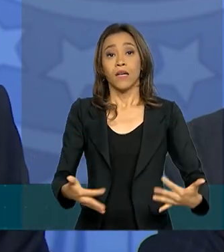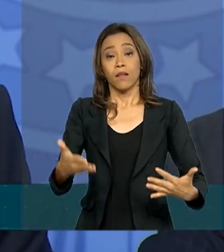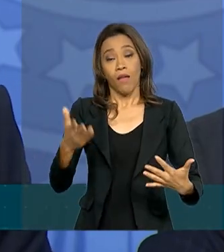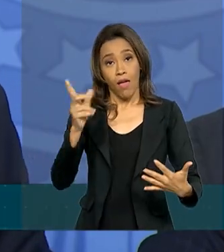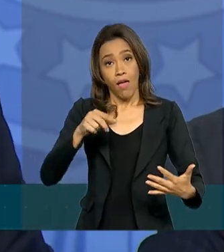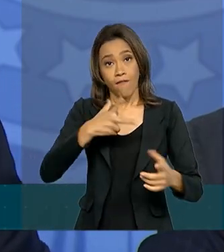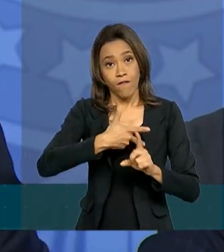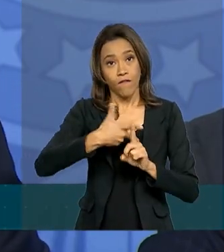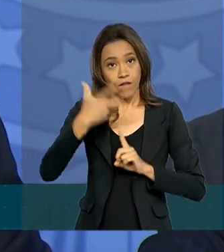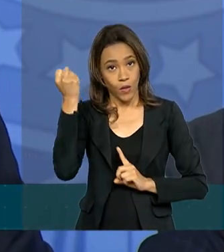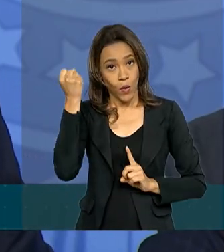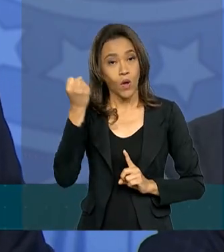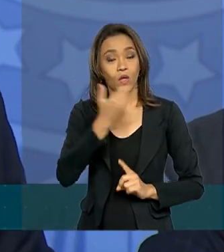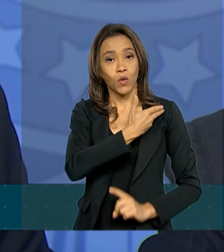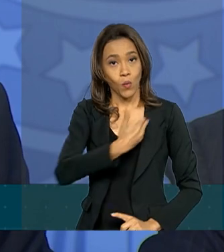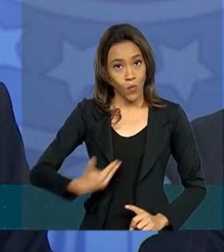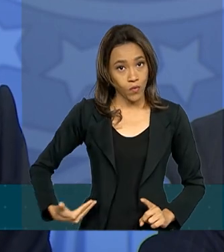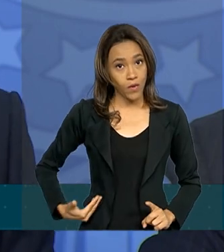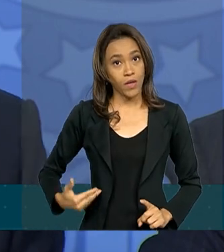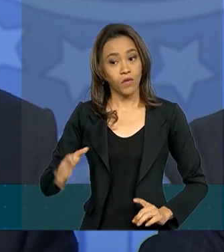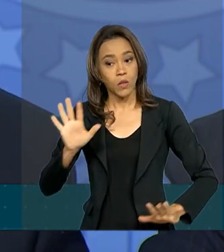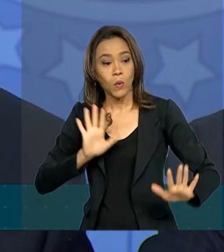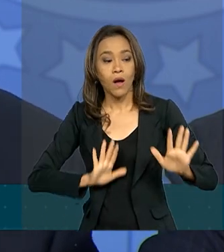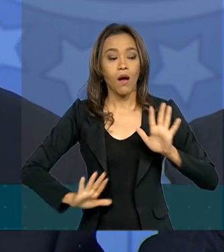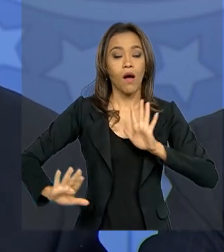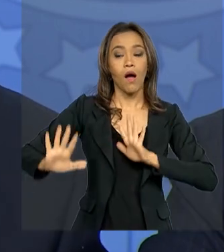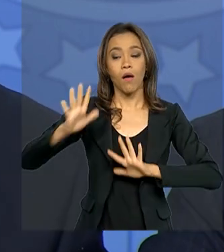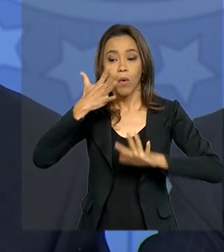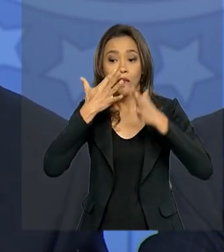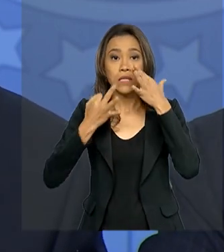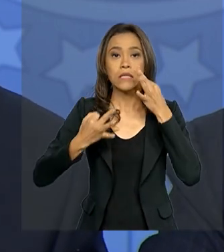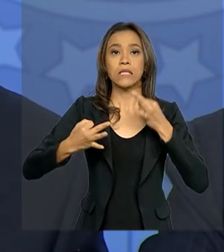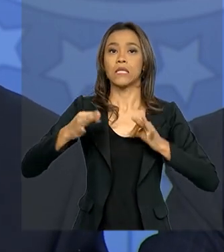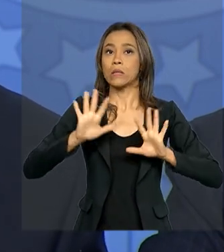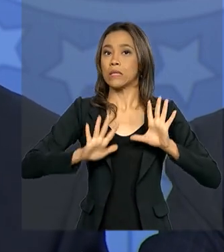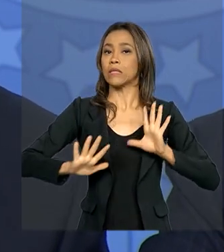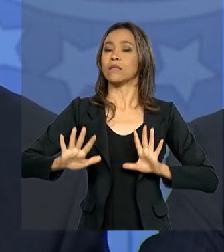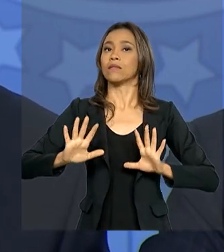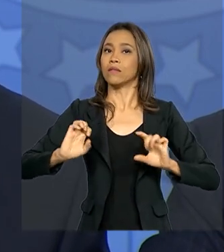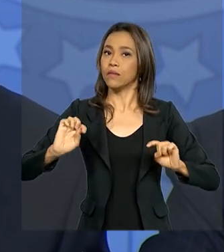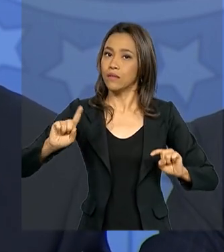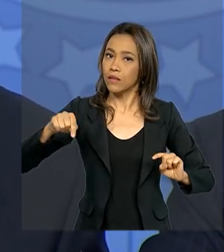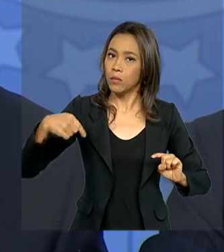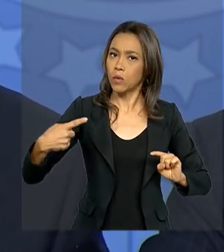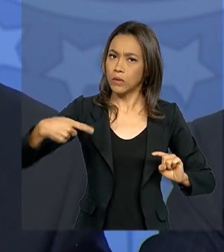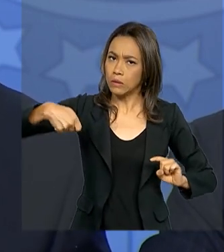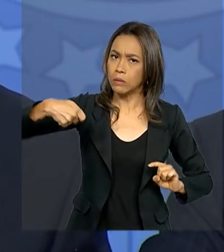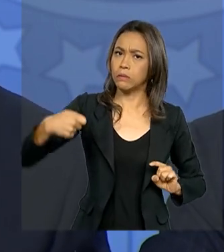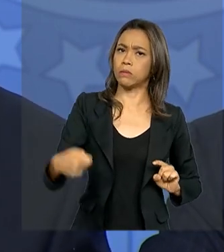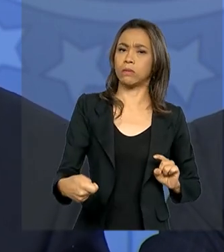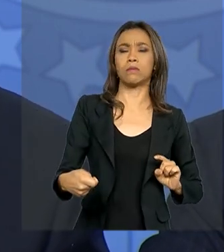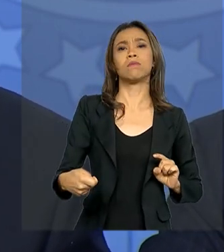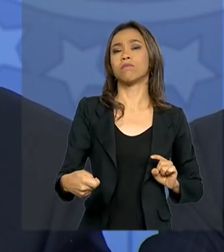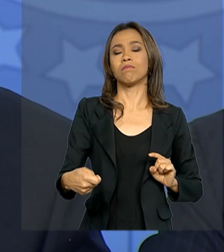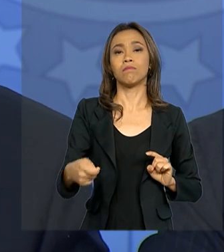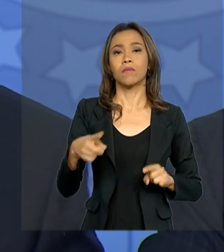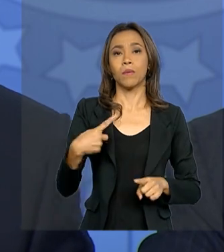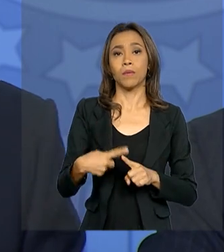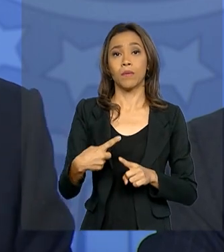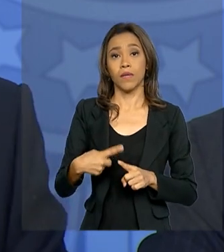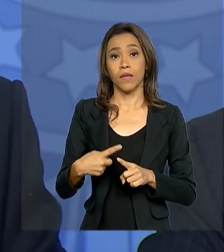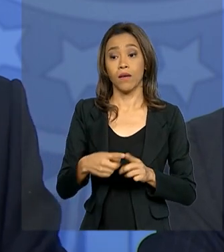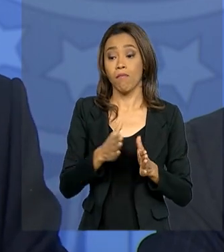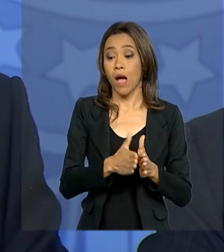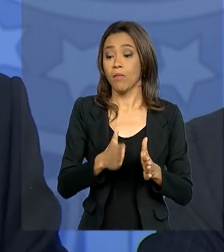primeiro, cauteloso. Depois, um governo rígido do ponto de vista da execução